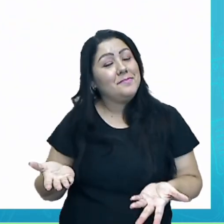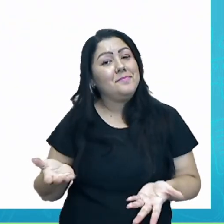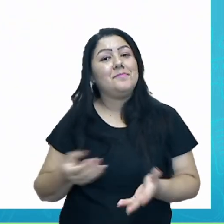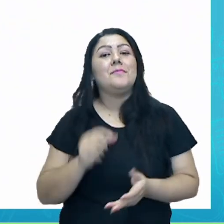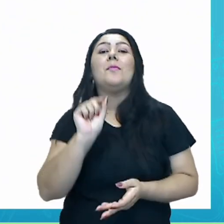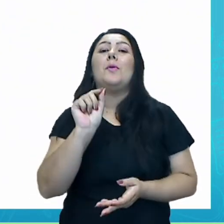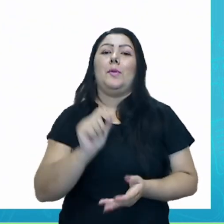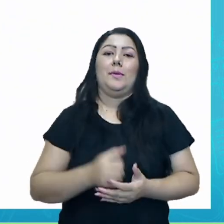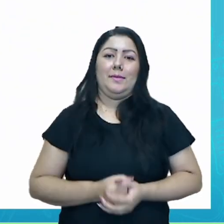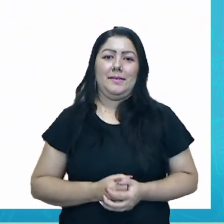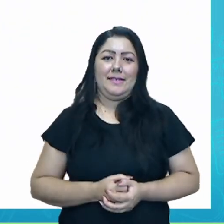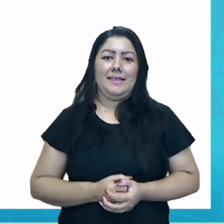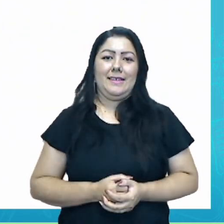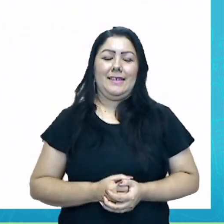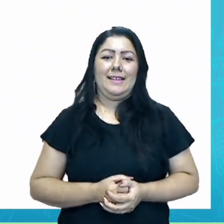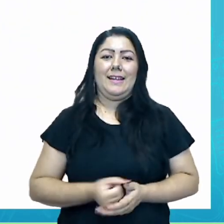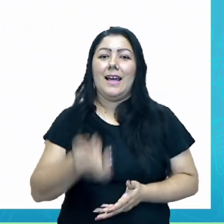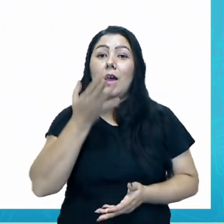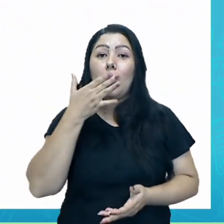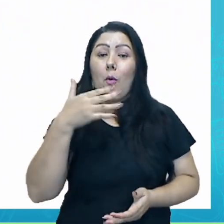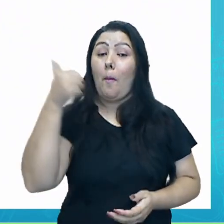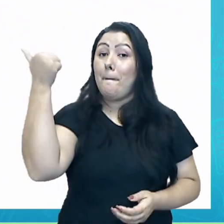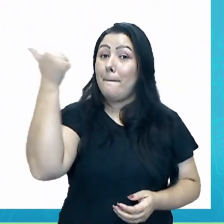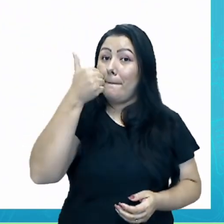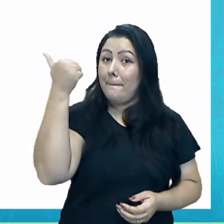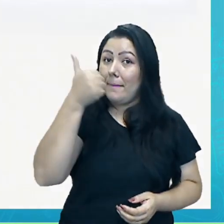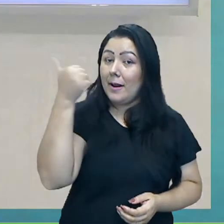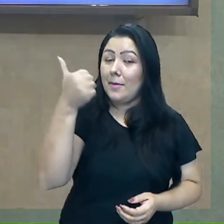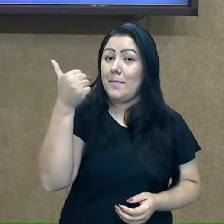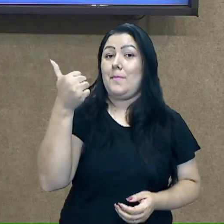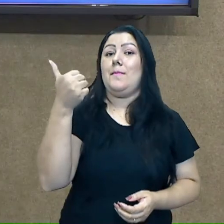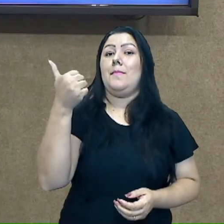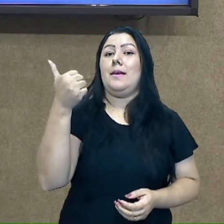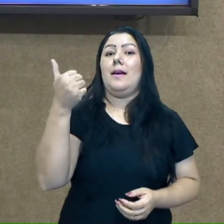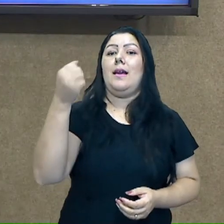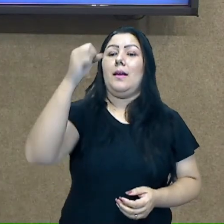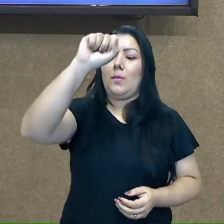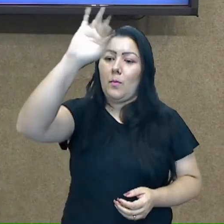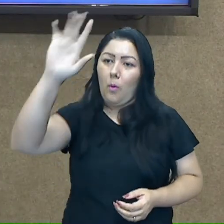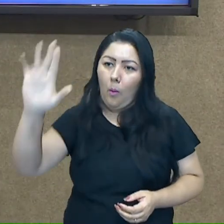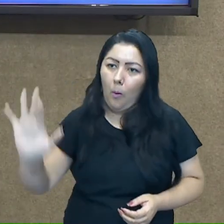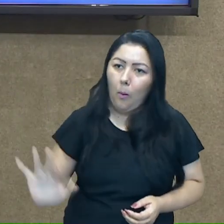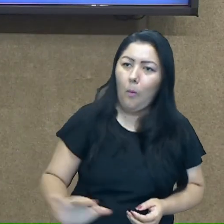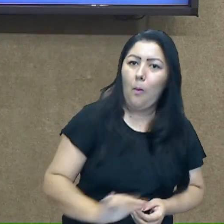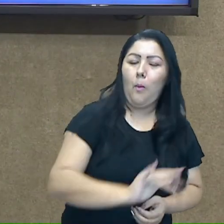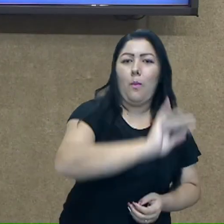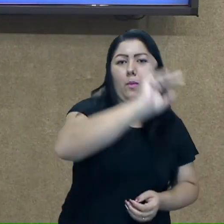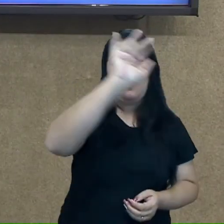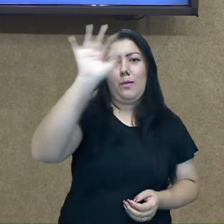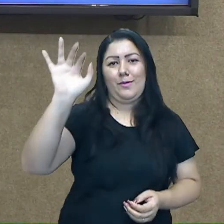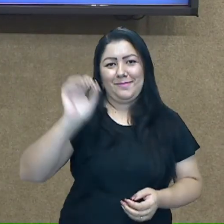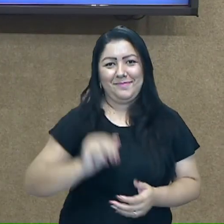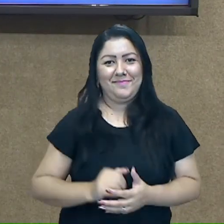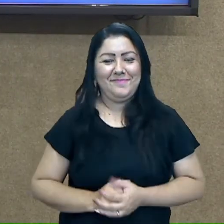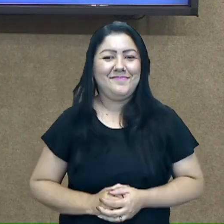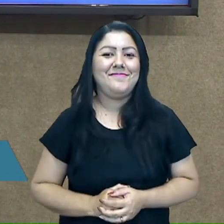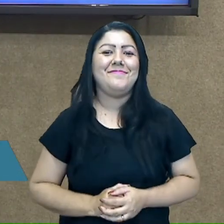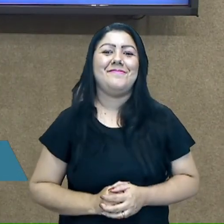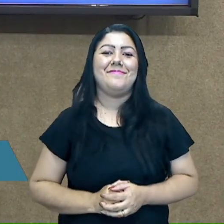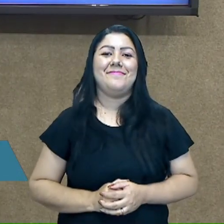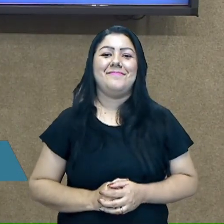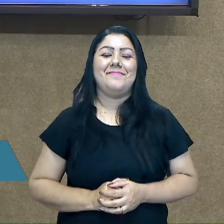matiz é o que? É a cor primária, aquela que dá origem às demais tonalidades, tá certo?